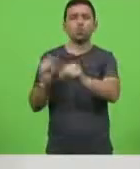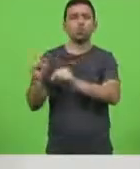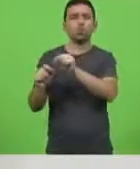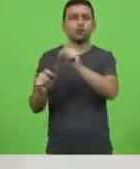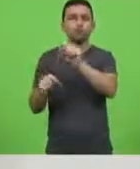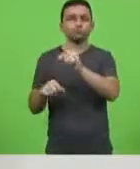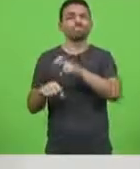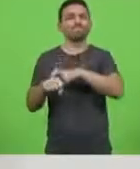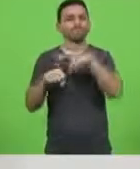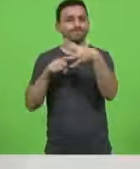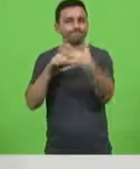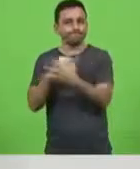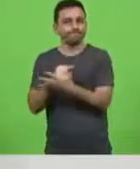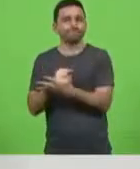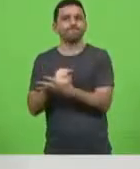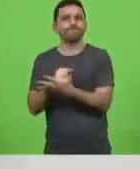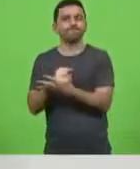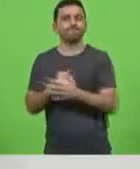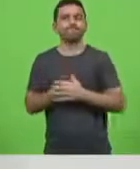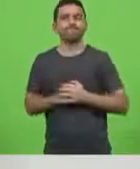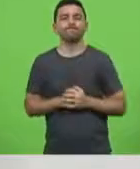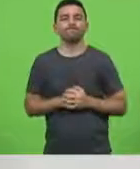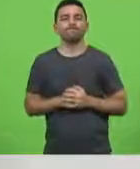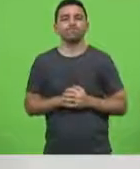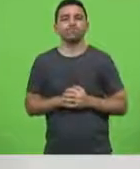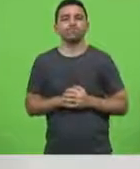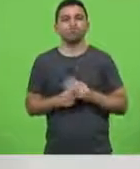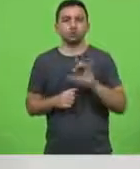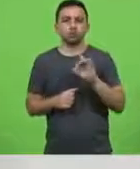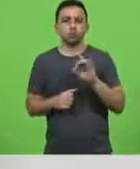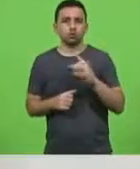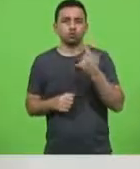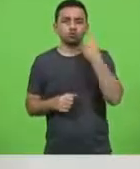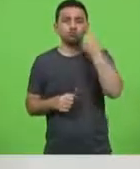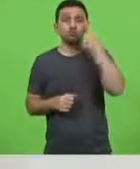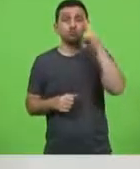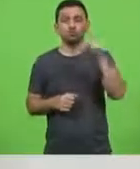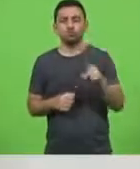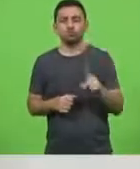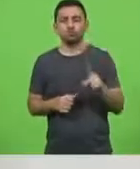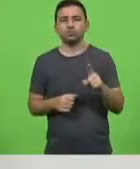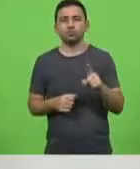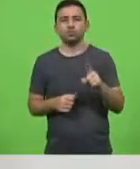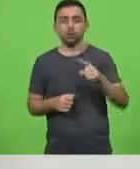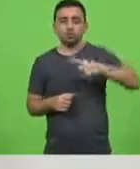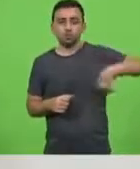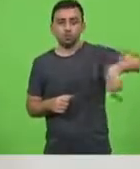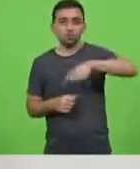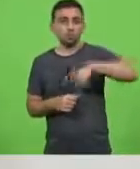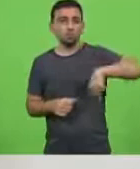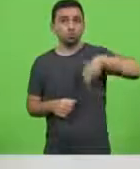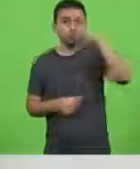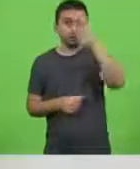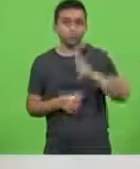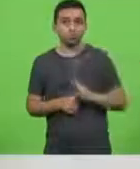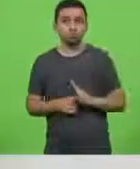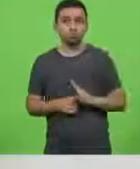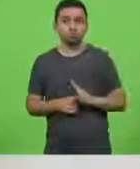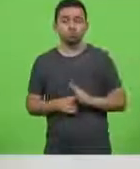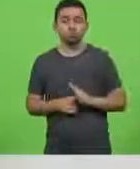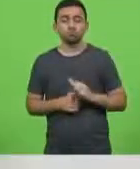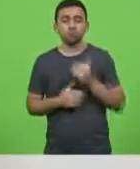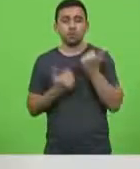coronavírus somente num dia nosso país perdeu